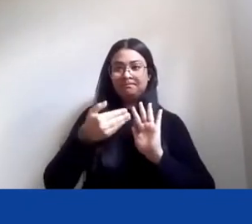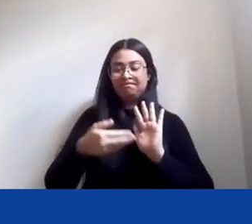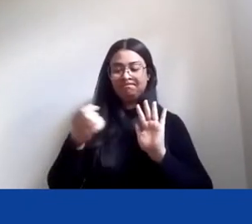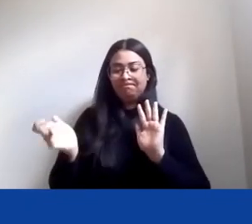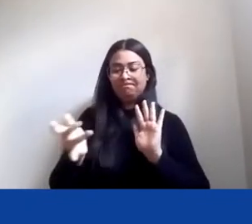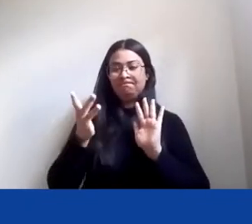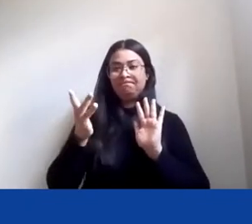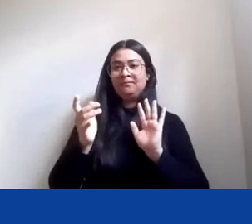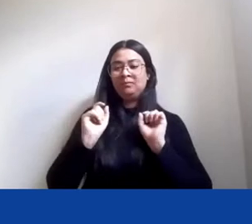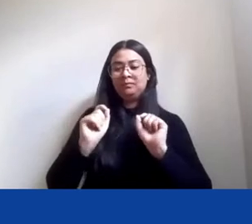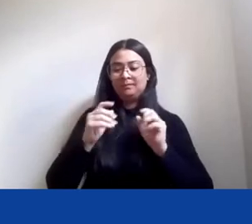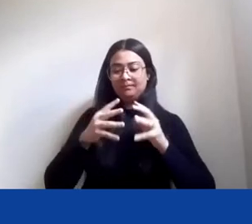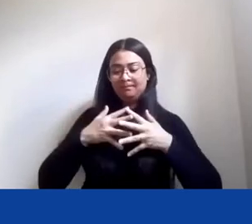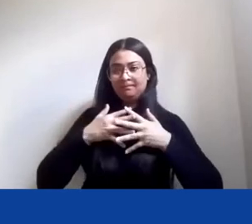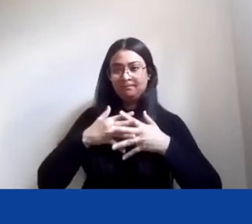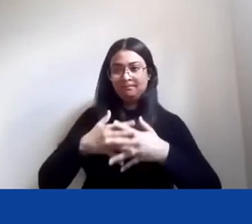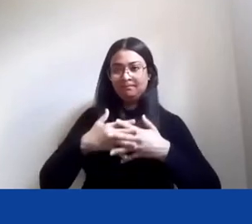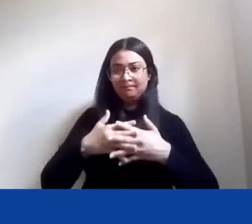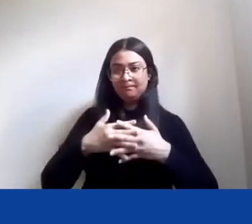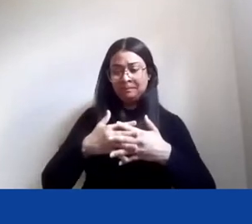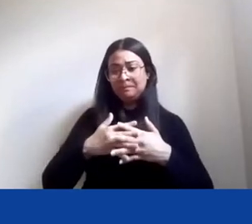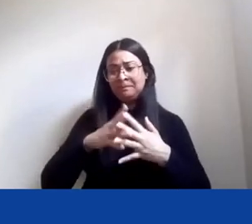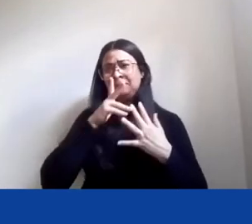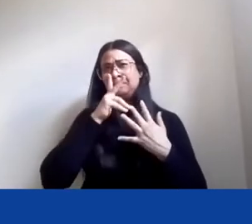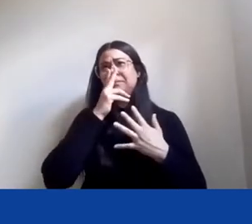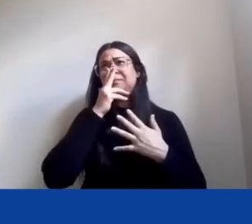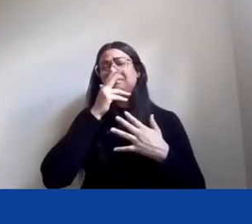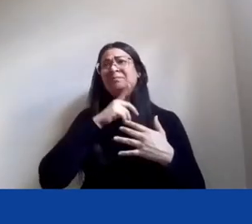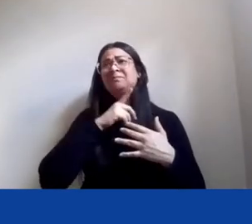conflito que já parecia estar num outro patamar,